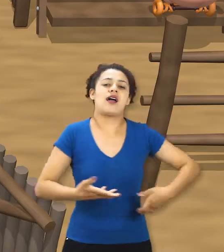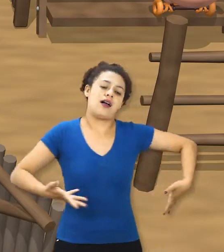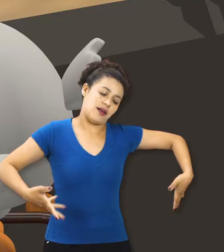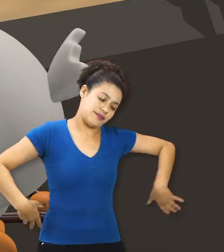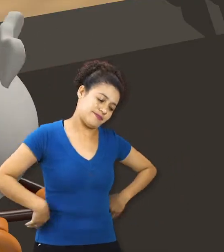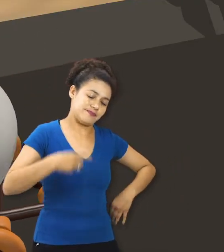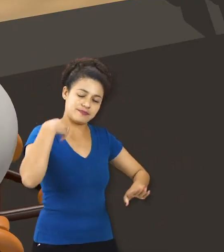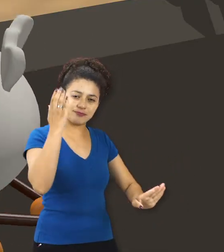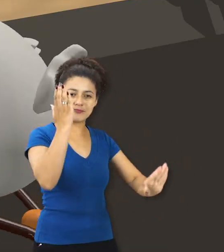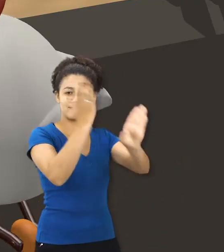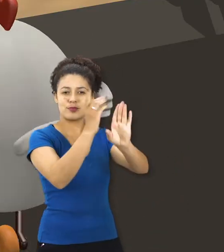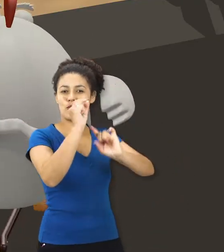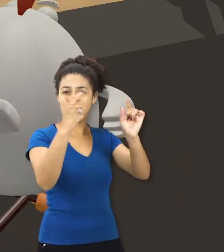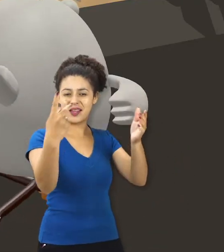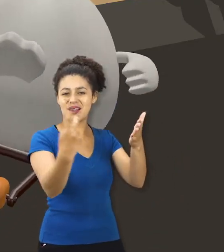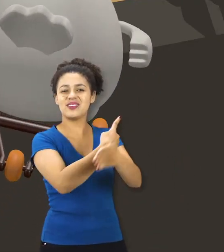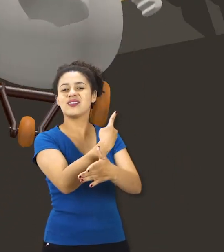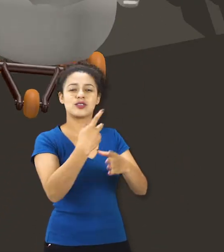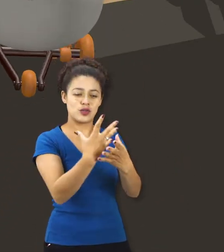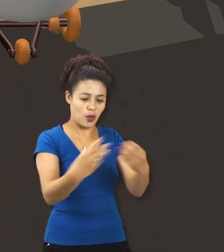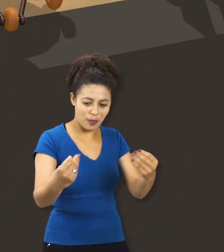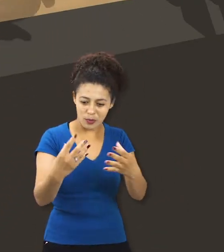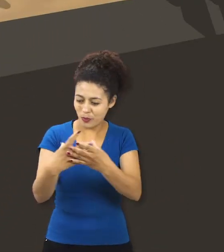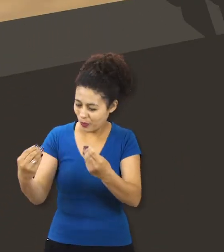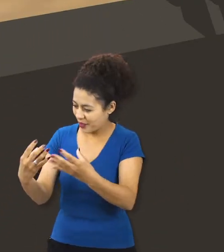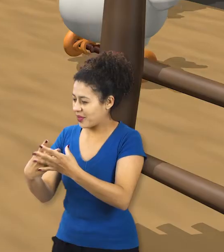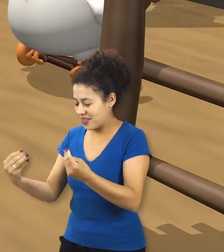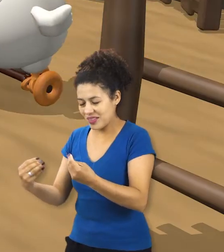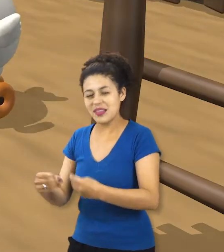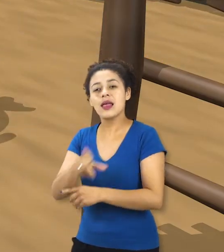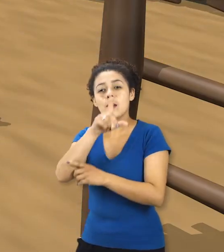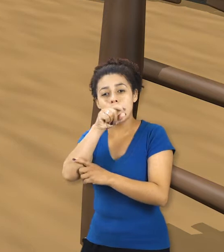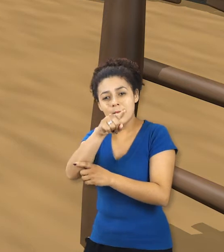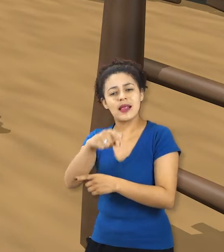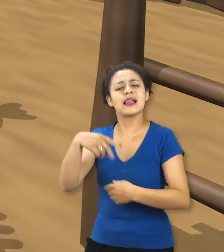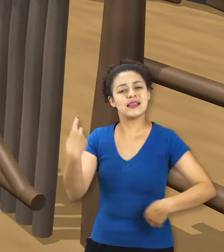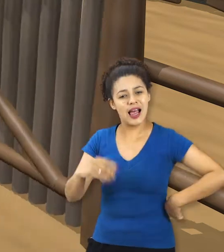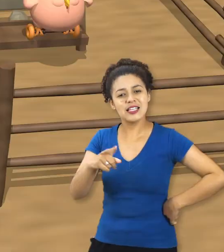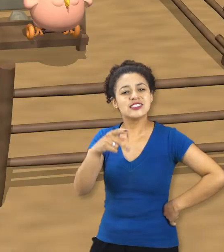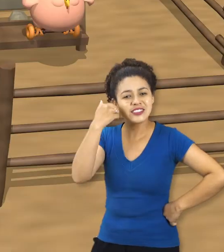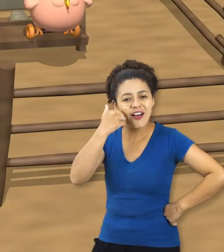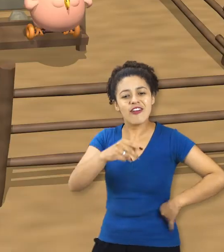Descobrimos o segredo desse sumiço! Pichuca sua gulosa!